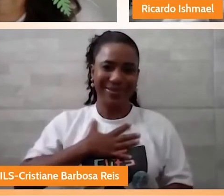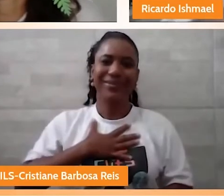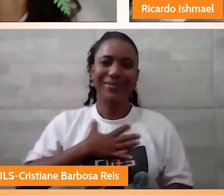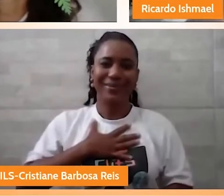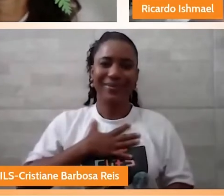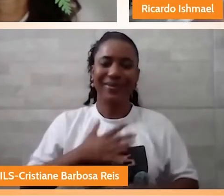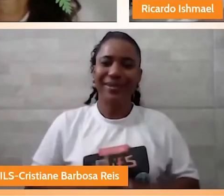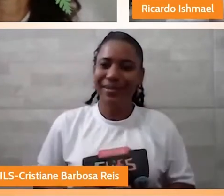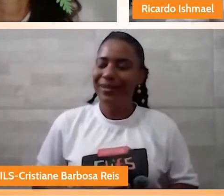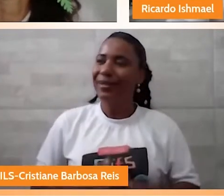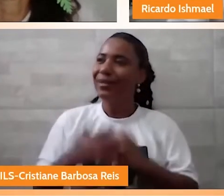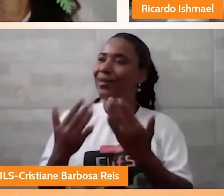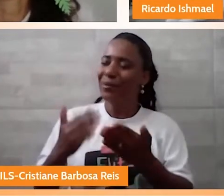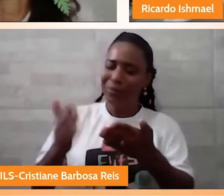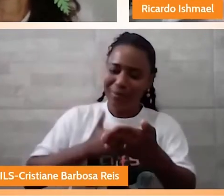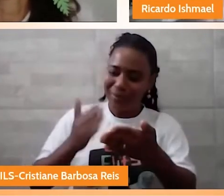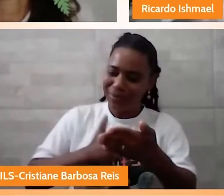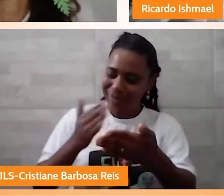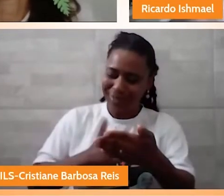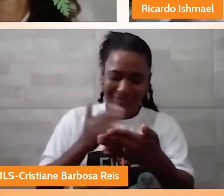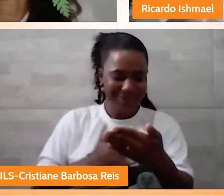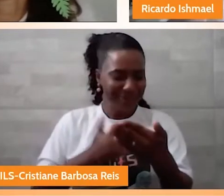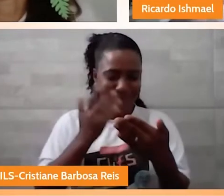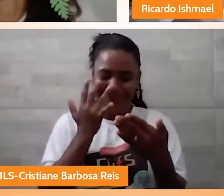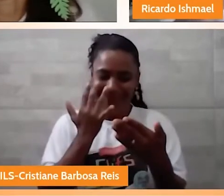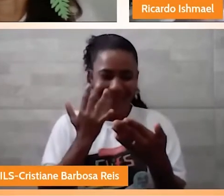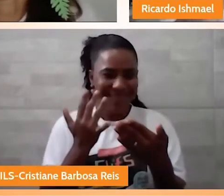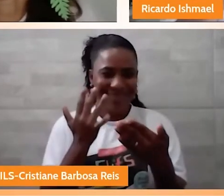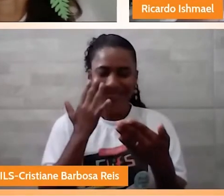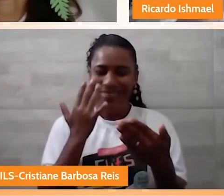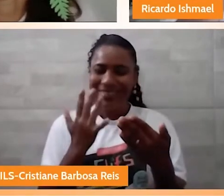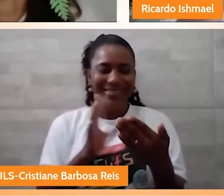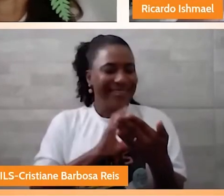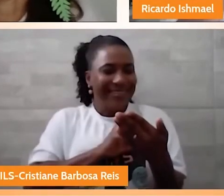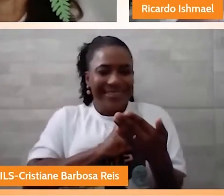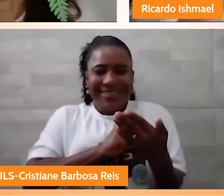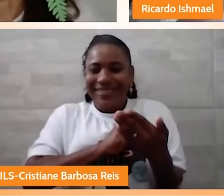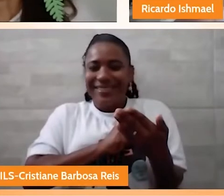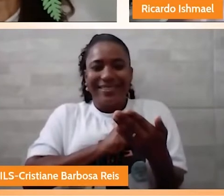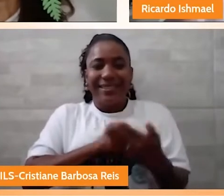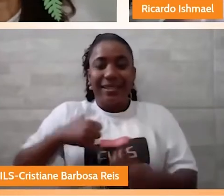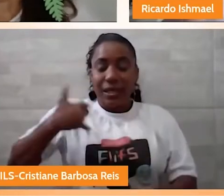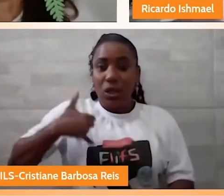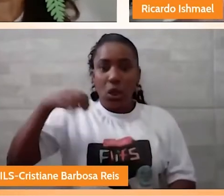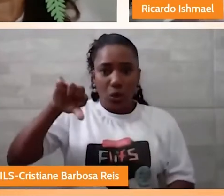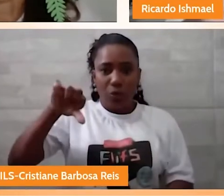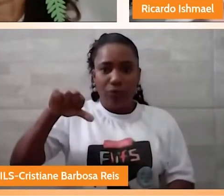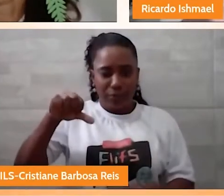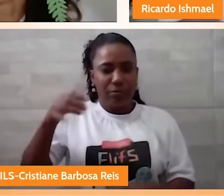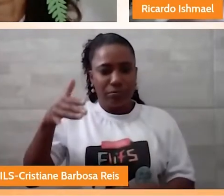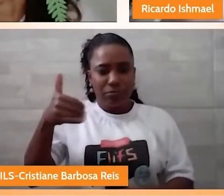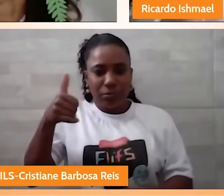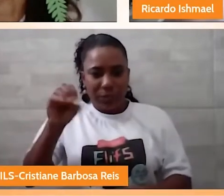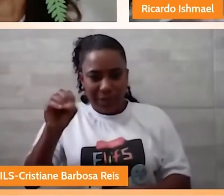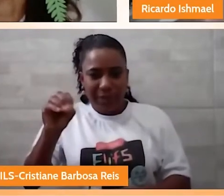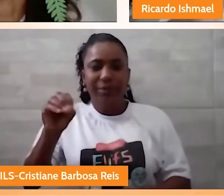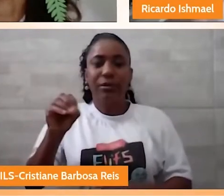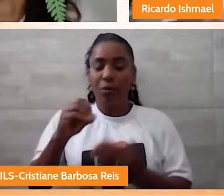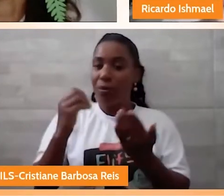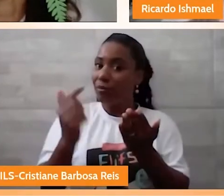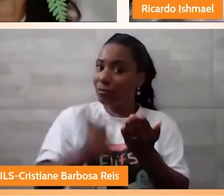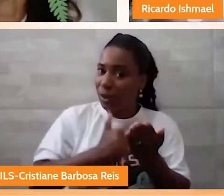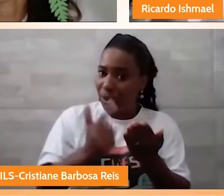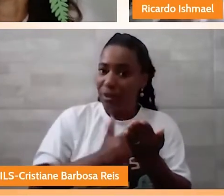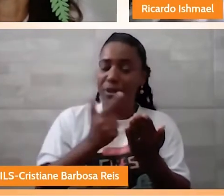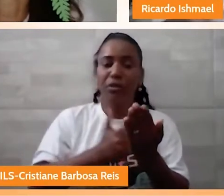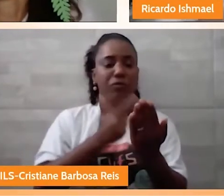e me apaixonei de cara por eles lá, por volta dos nove, dez anos de idade. Foi quando eu tive acesso aos livros e pude